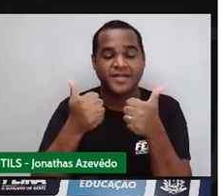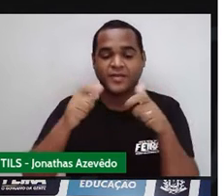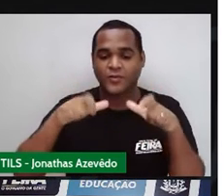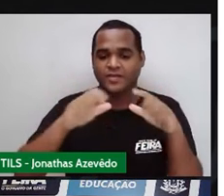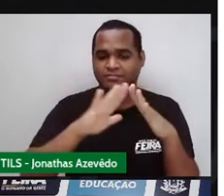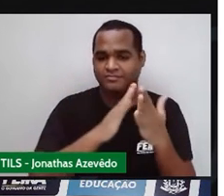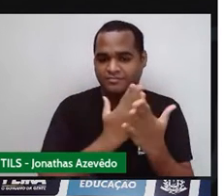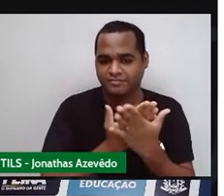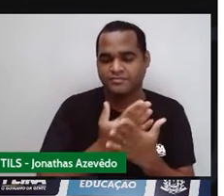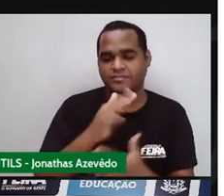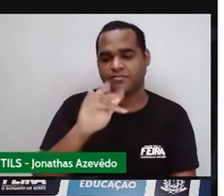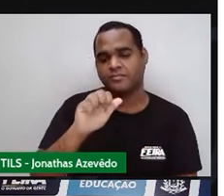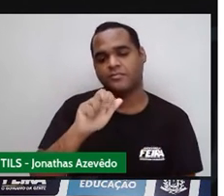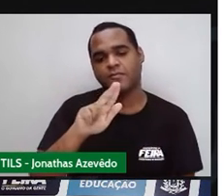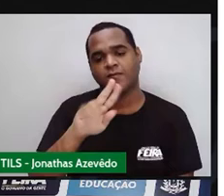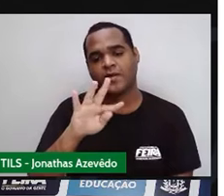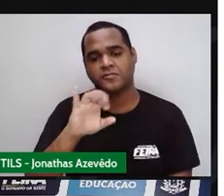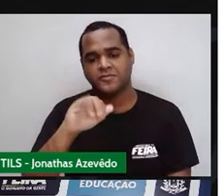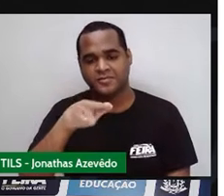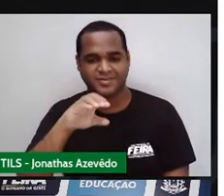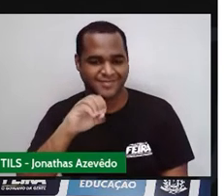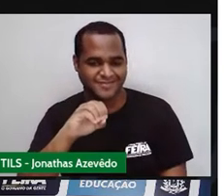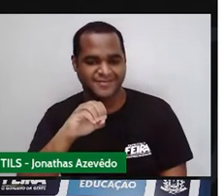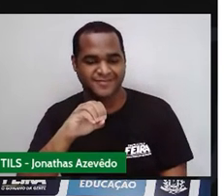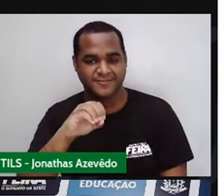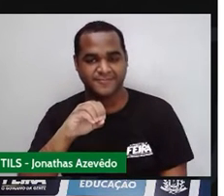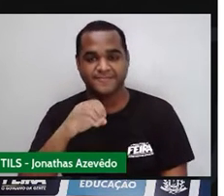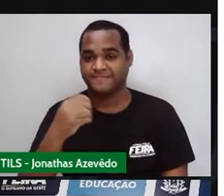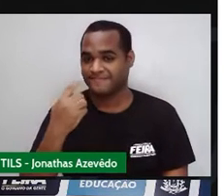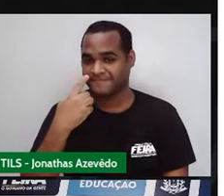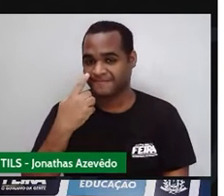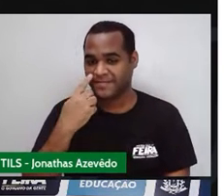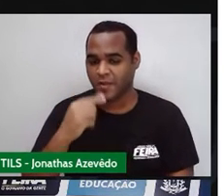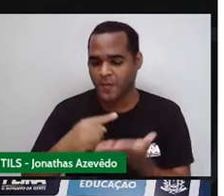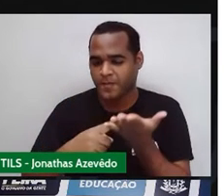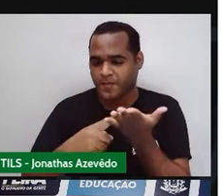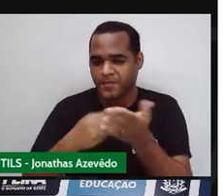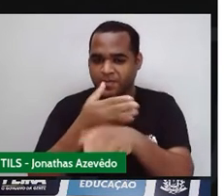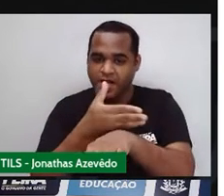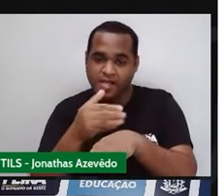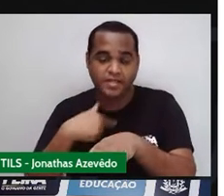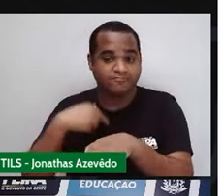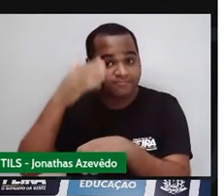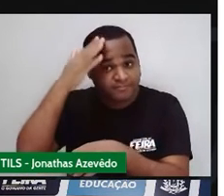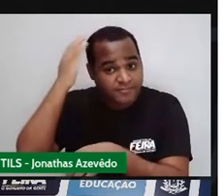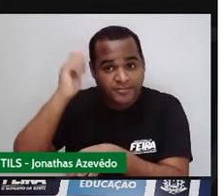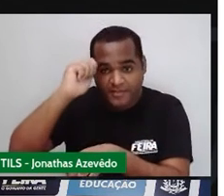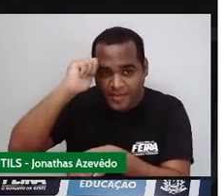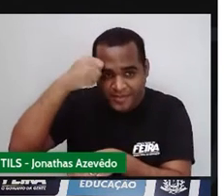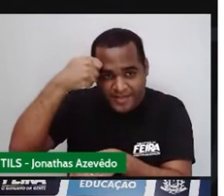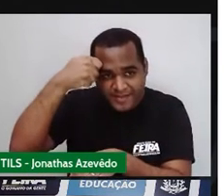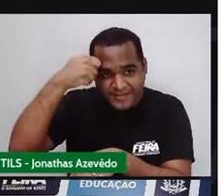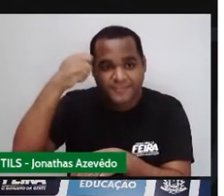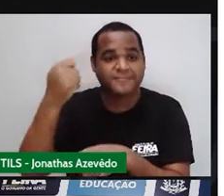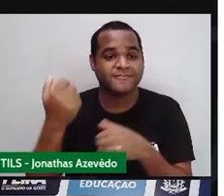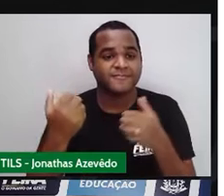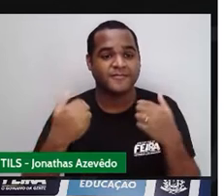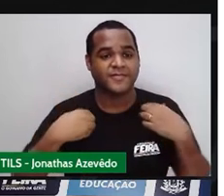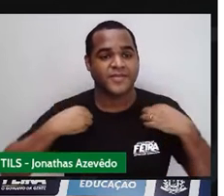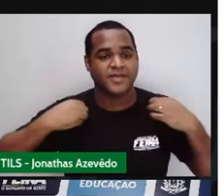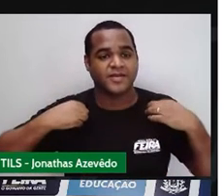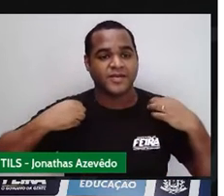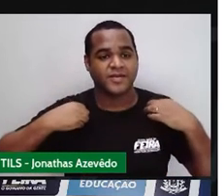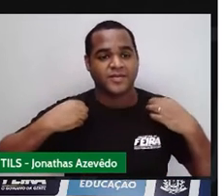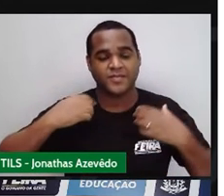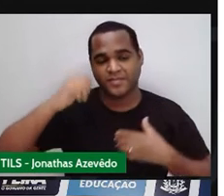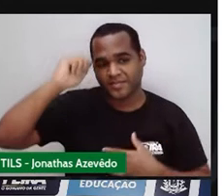escola municipal Faustino Dias Lima. Eu tenho pele branca, cabelo preto. Estou vestindo aqui